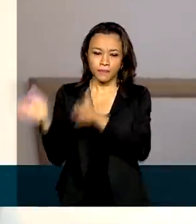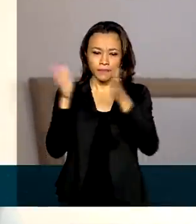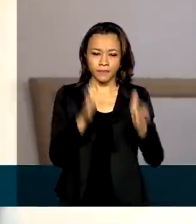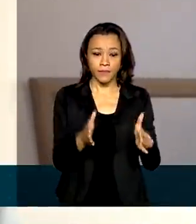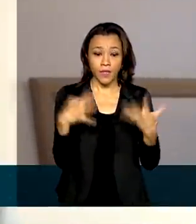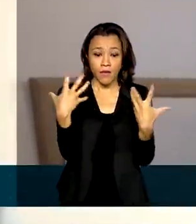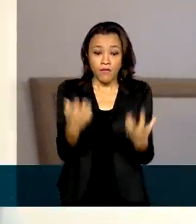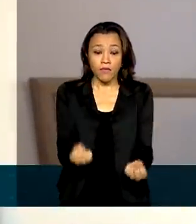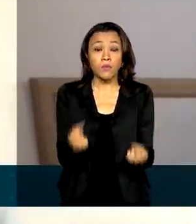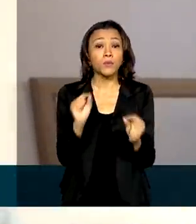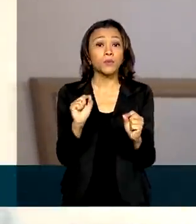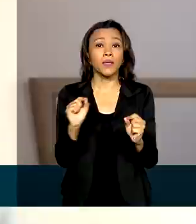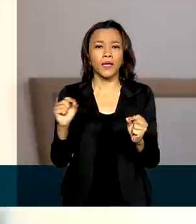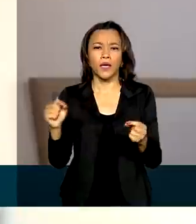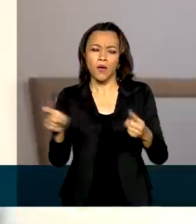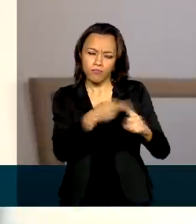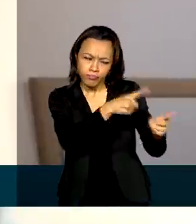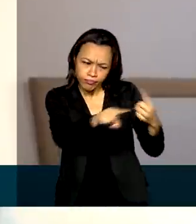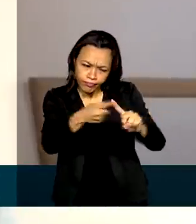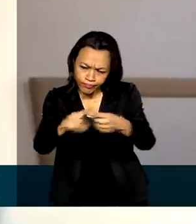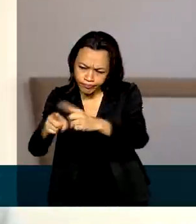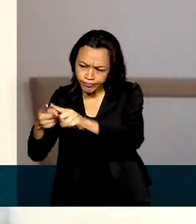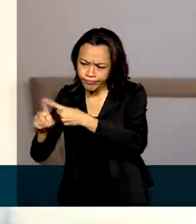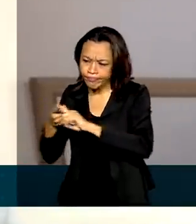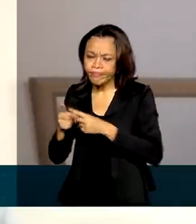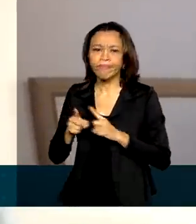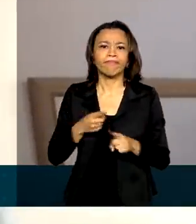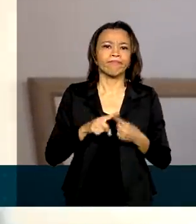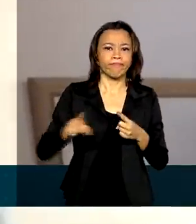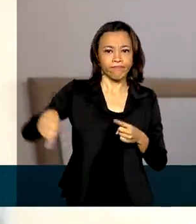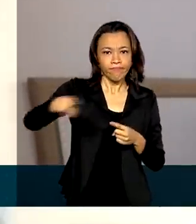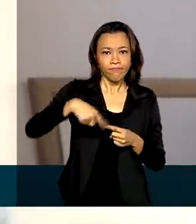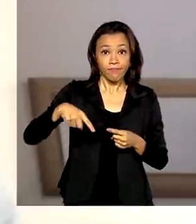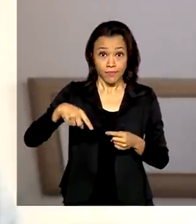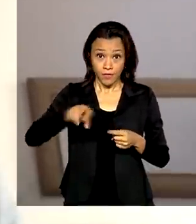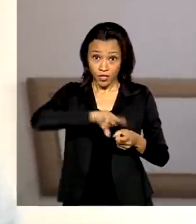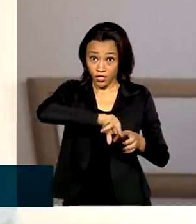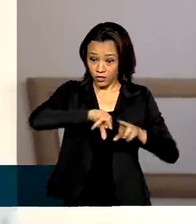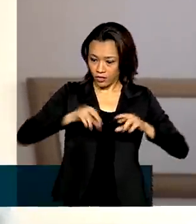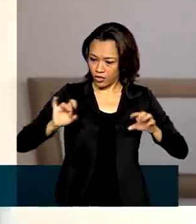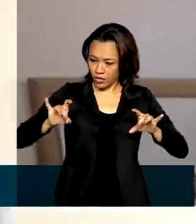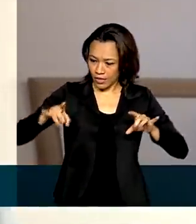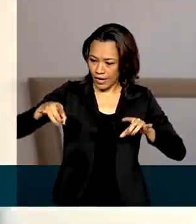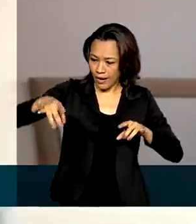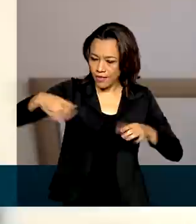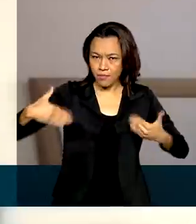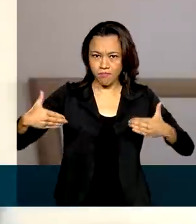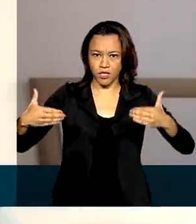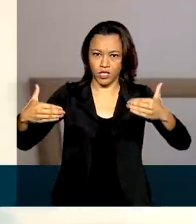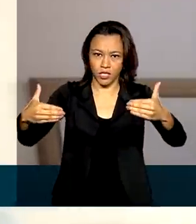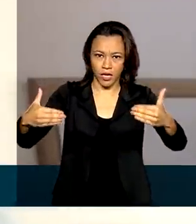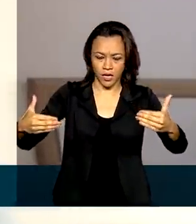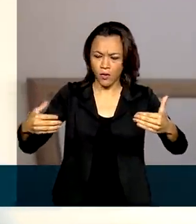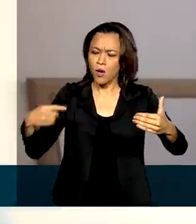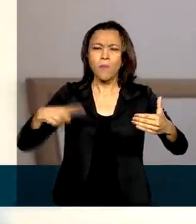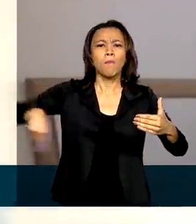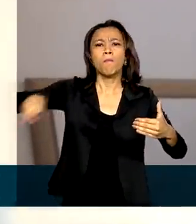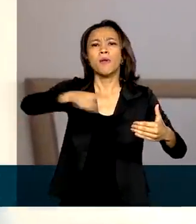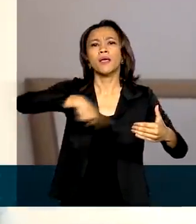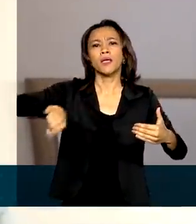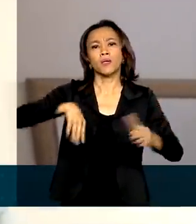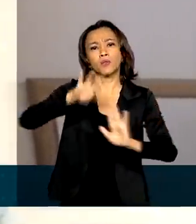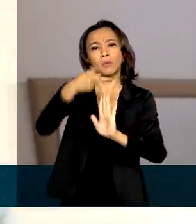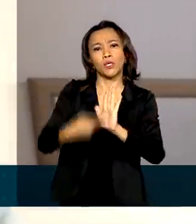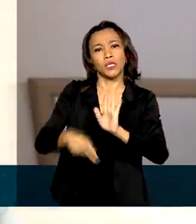articulação entre as assessorias parlamentares dos diferentes ministérios que fazem parte do colegiado para que os projetos de lei de